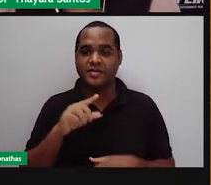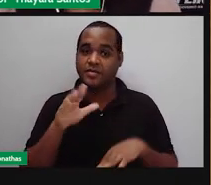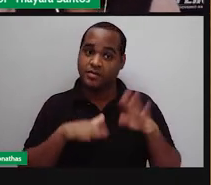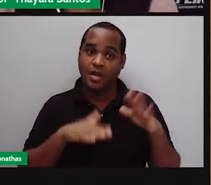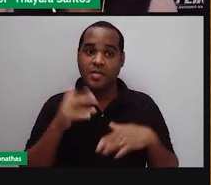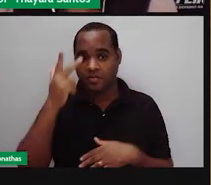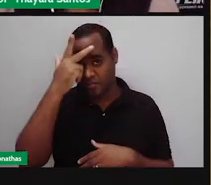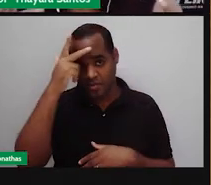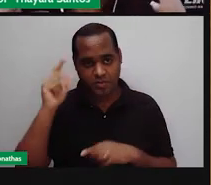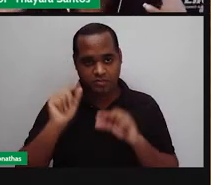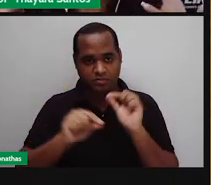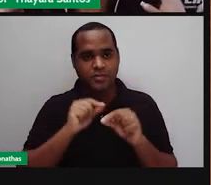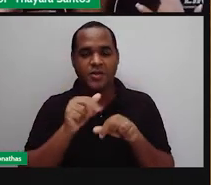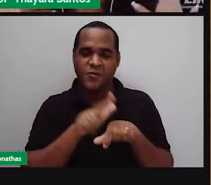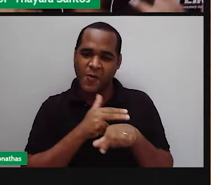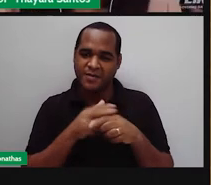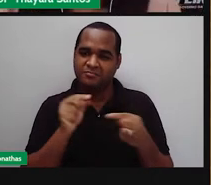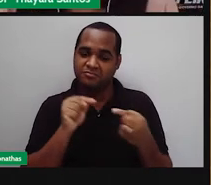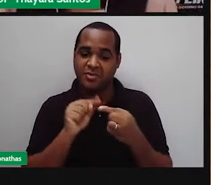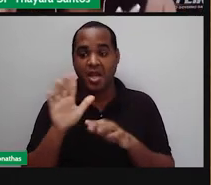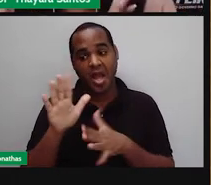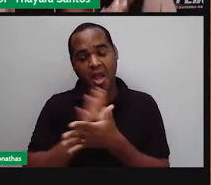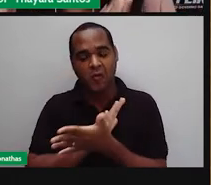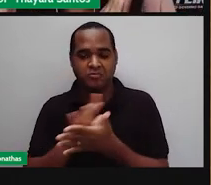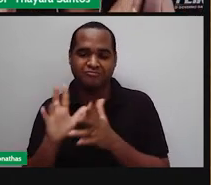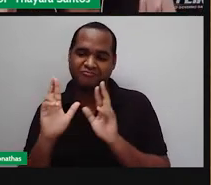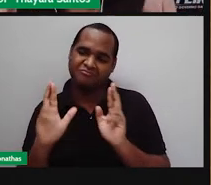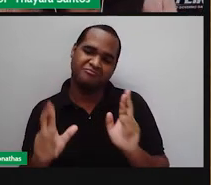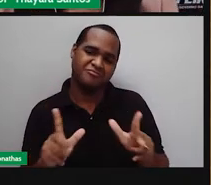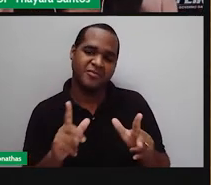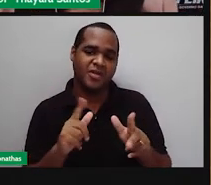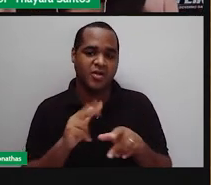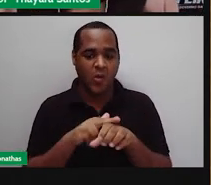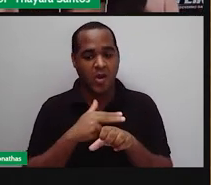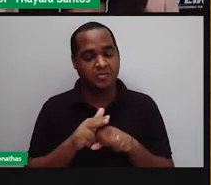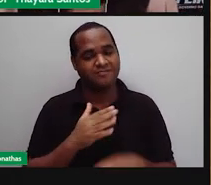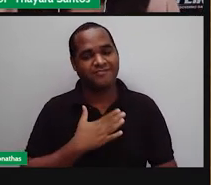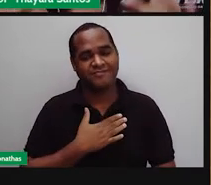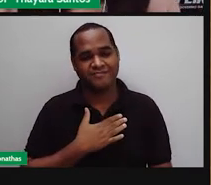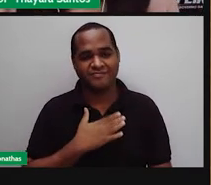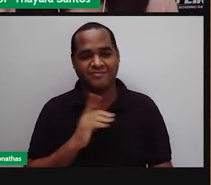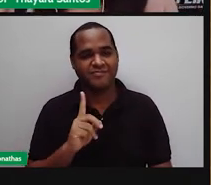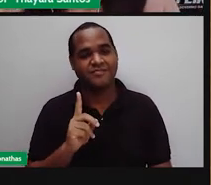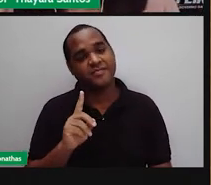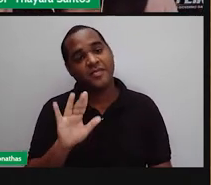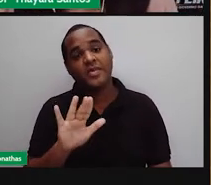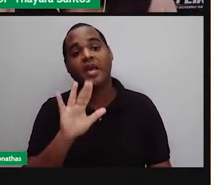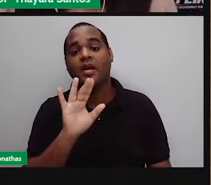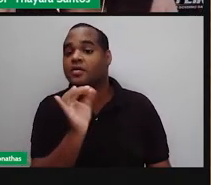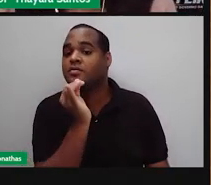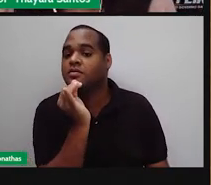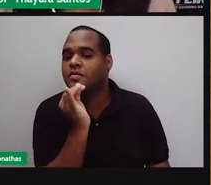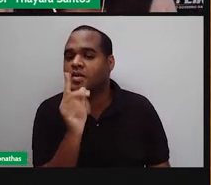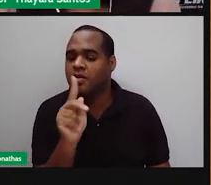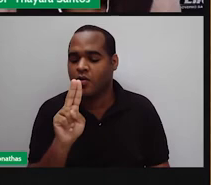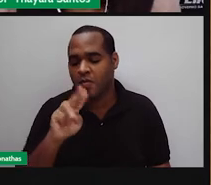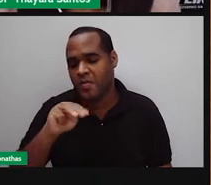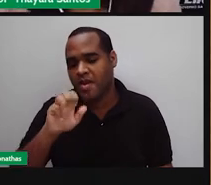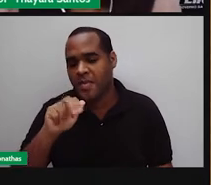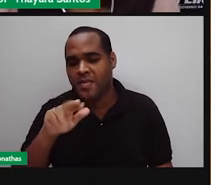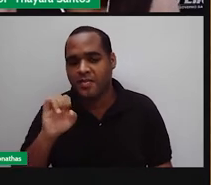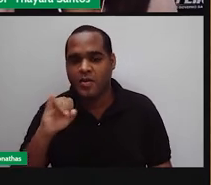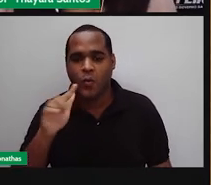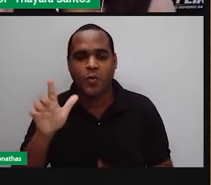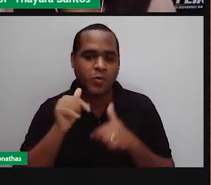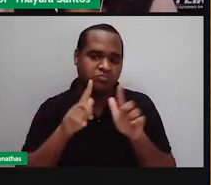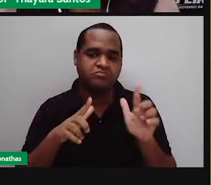muito de cada um. Comigo, o chocolate funciona. Pode ser que tenha alguém aí do outro lado que não goste de chocolate. Então, não vai sentir esse sabor umami nele. Vai